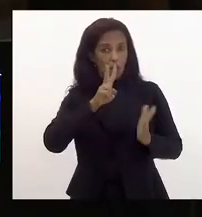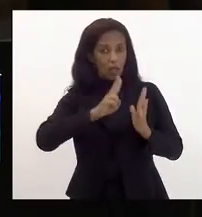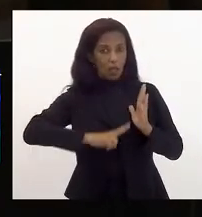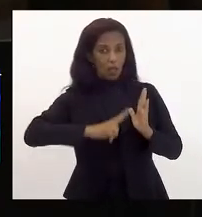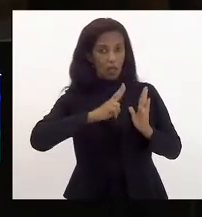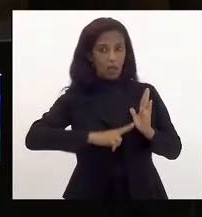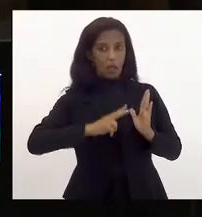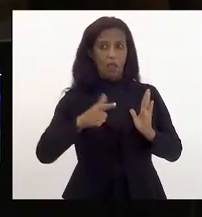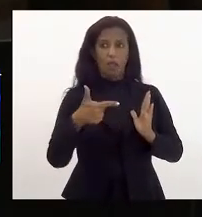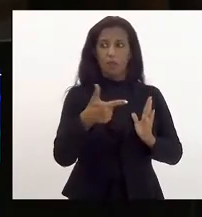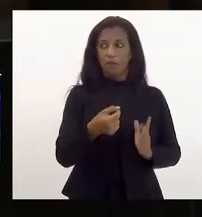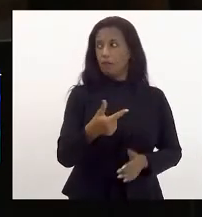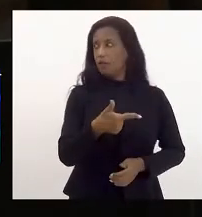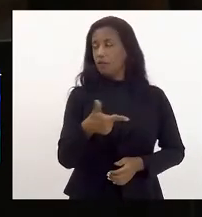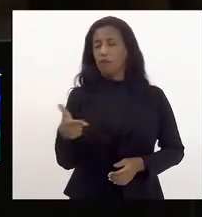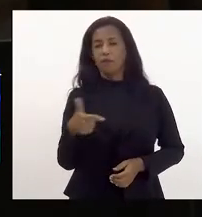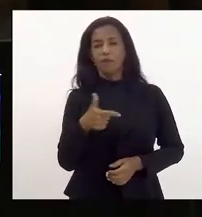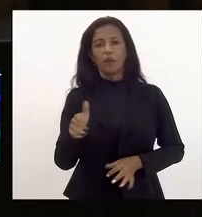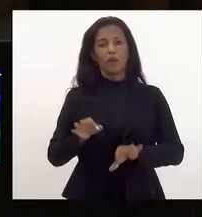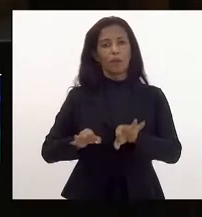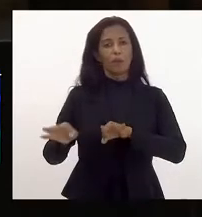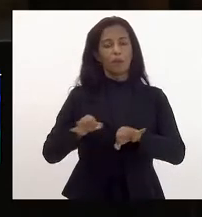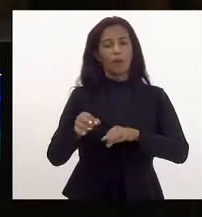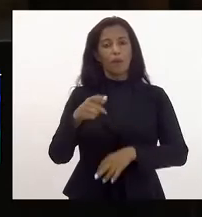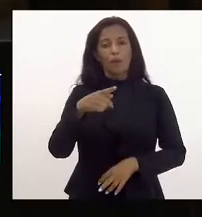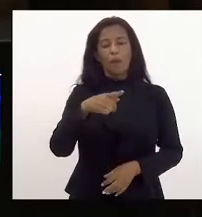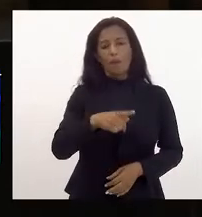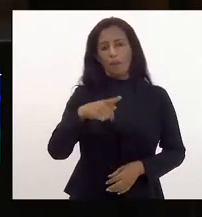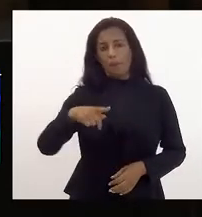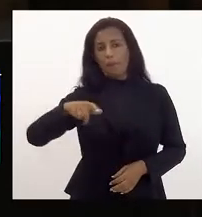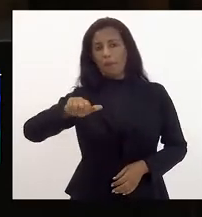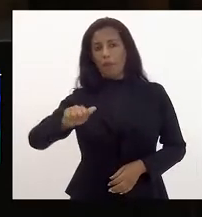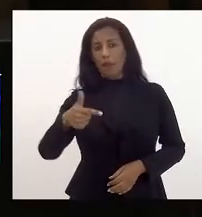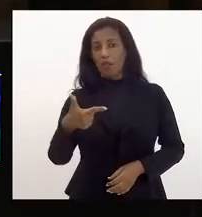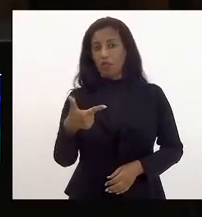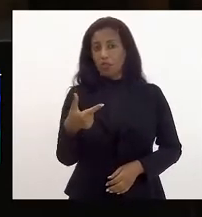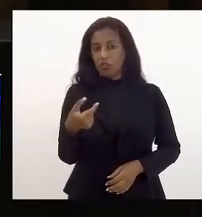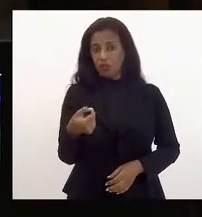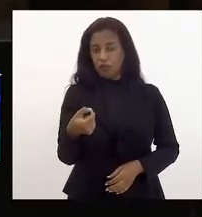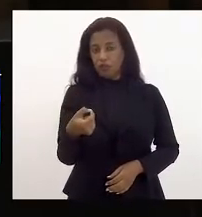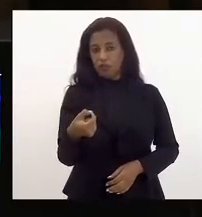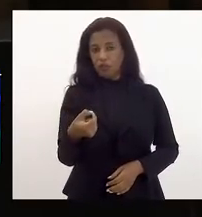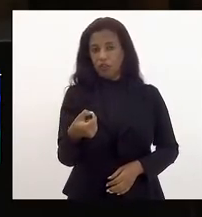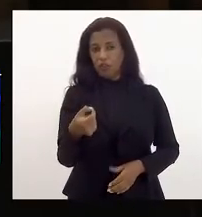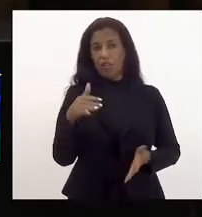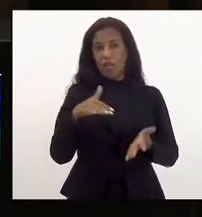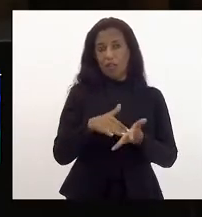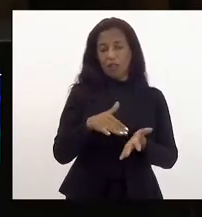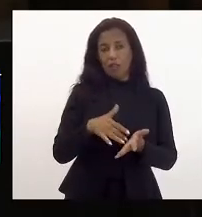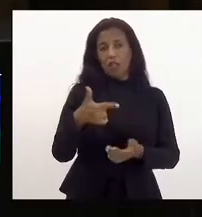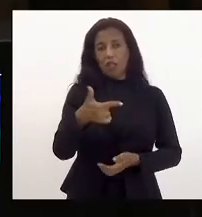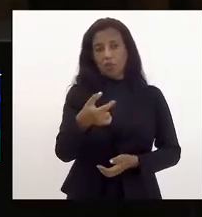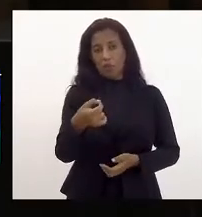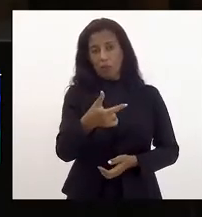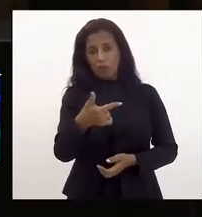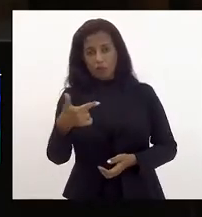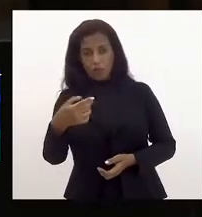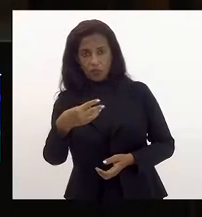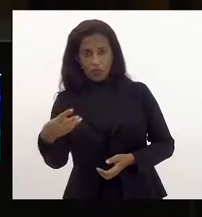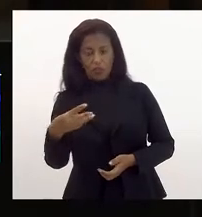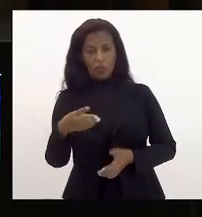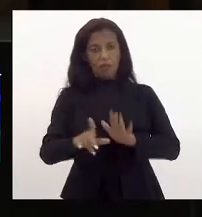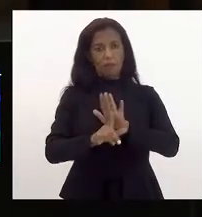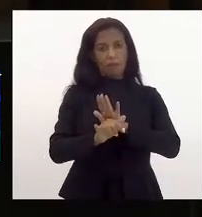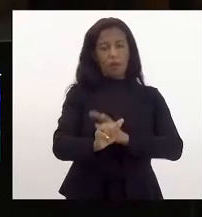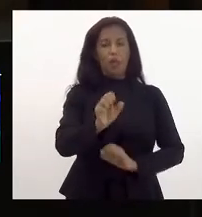2022 do plano plurianual 2020 a 2023 instituído pela lei